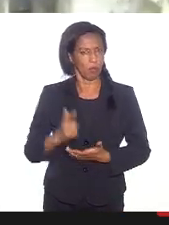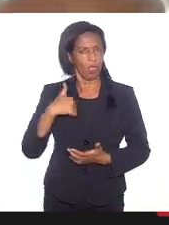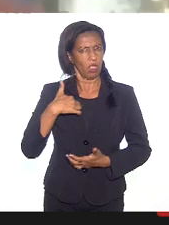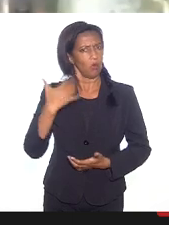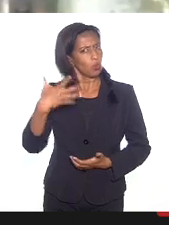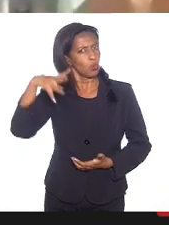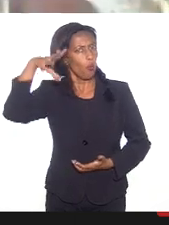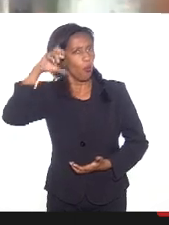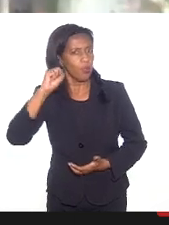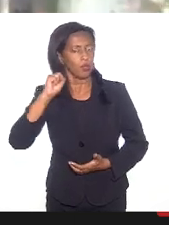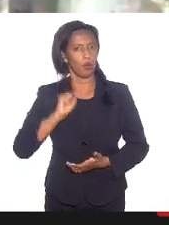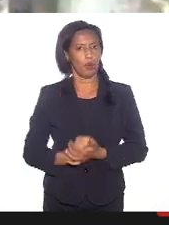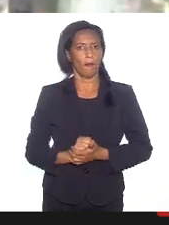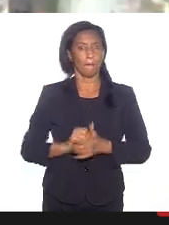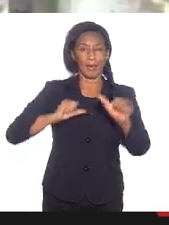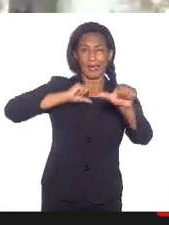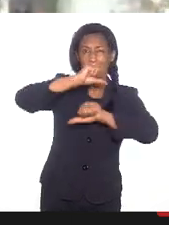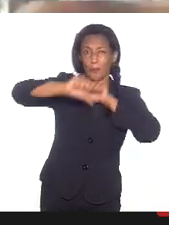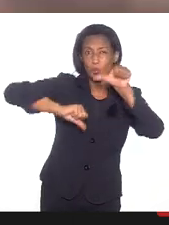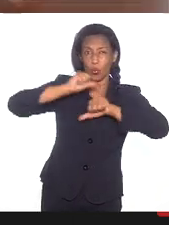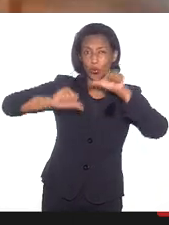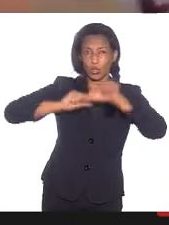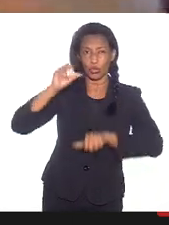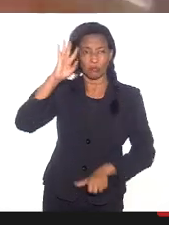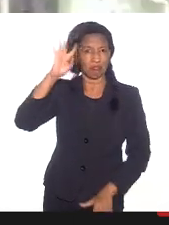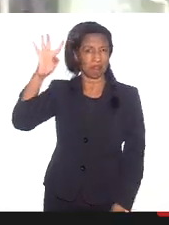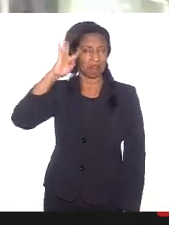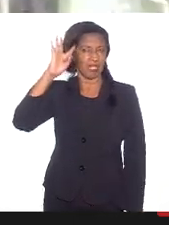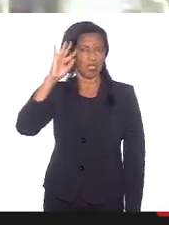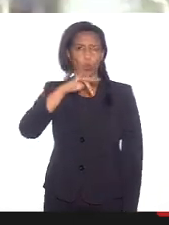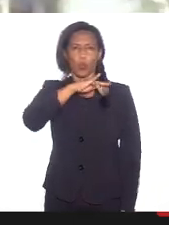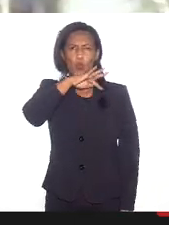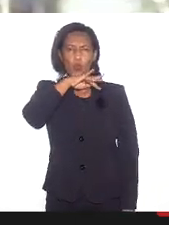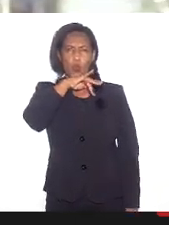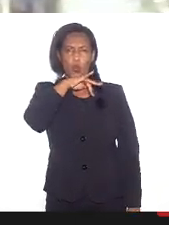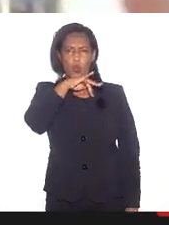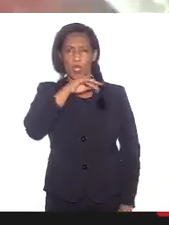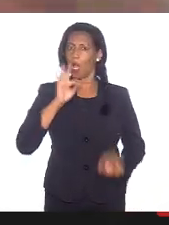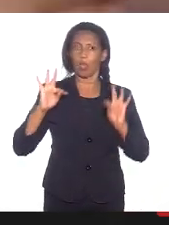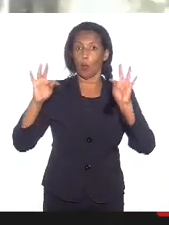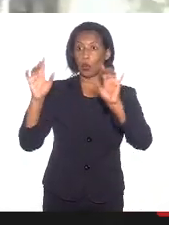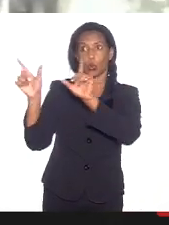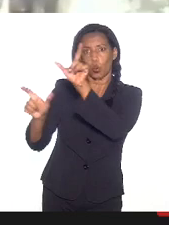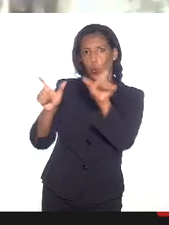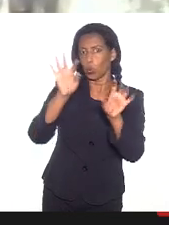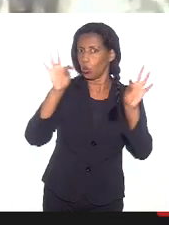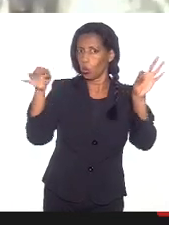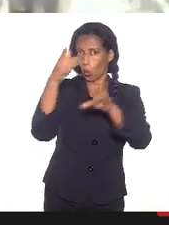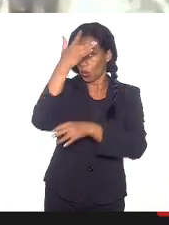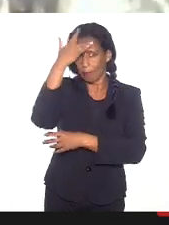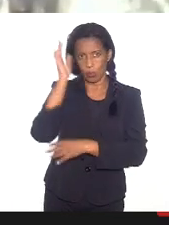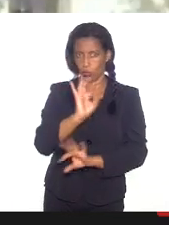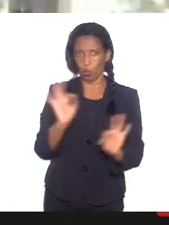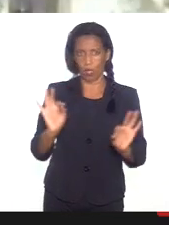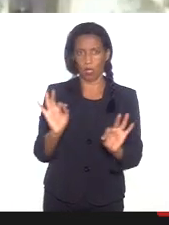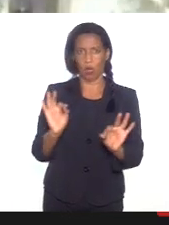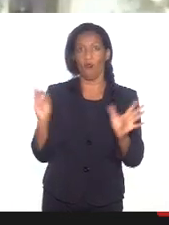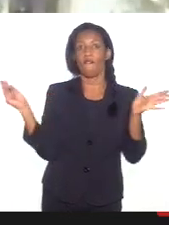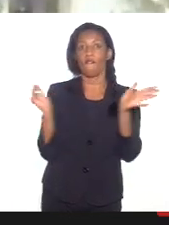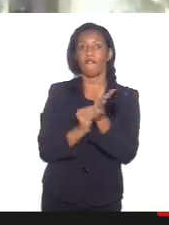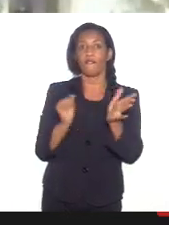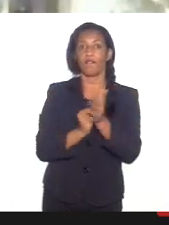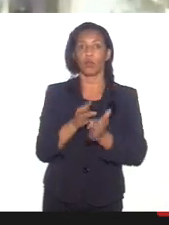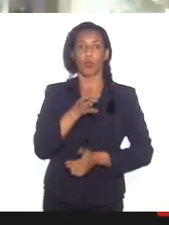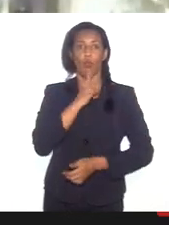para que mude esse imaginário negativo que algumas pessoas, não são touras, claro, tem do povo de terreiro por falta de